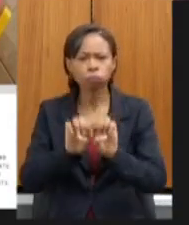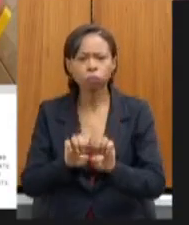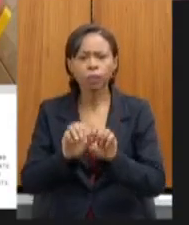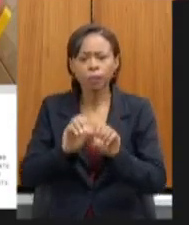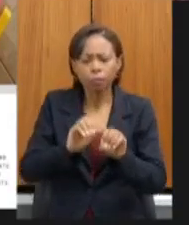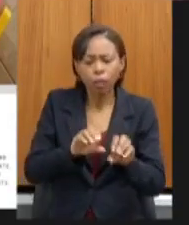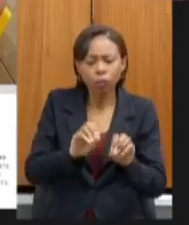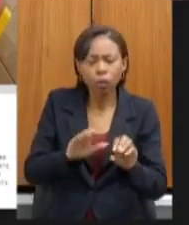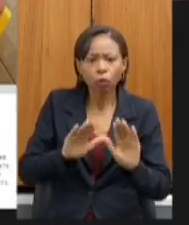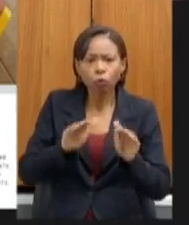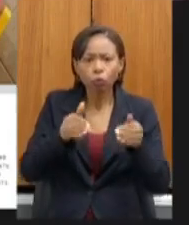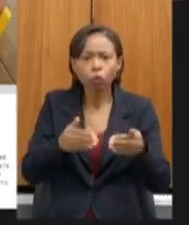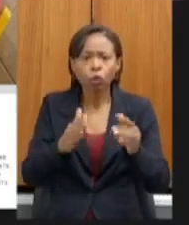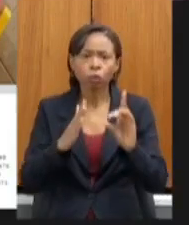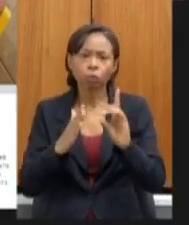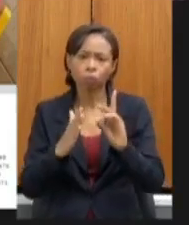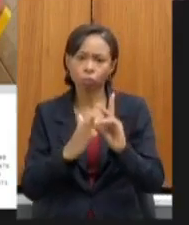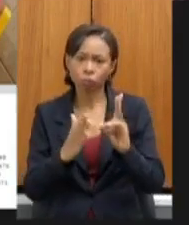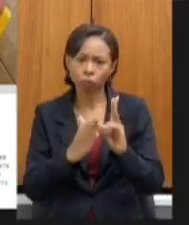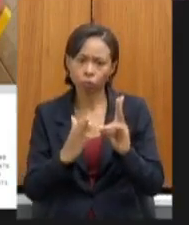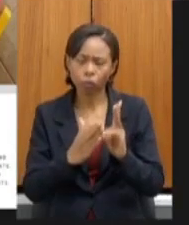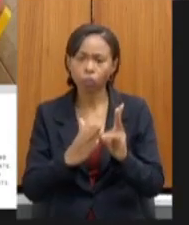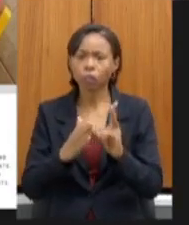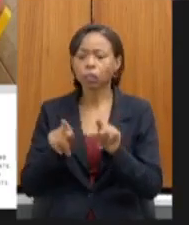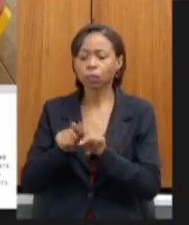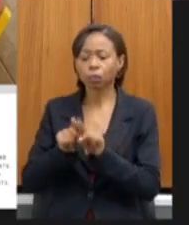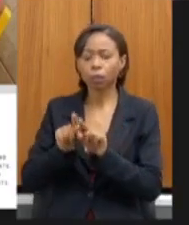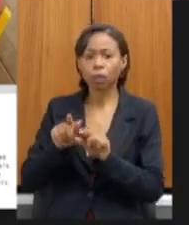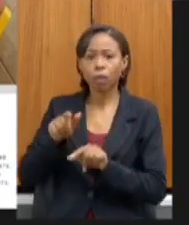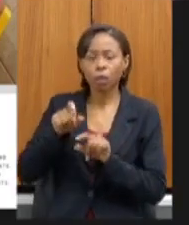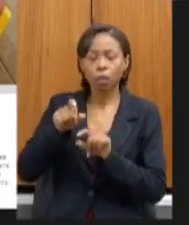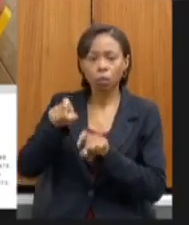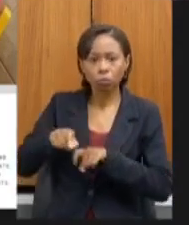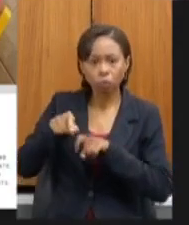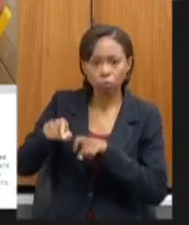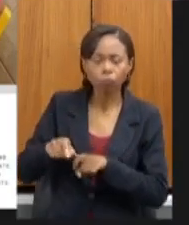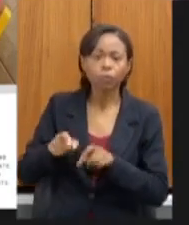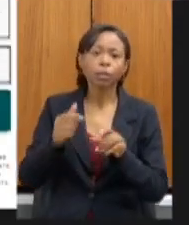indígena da educação do campo e a educação quilombola por favor